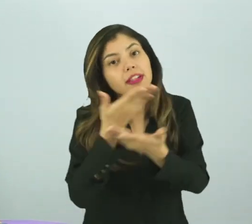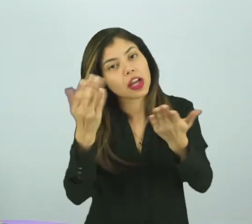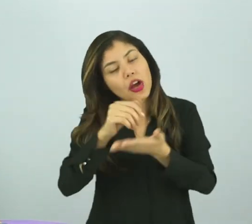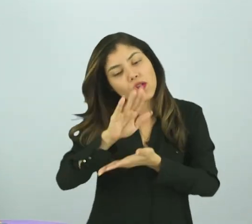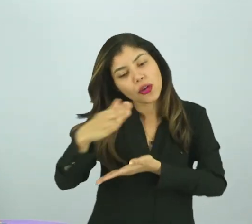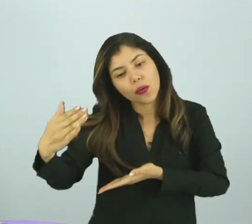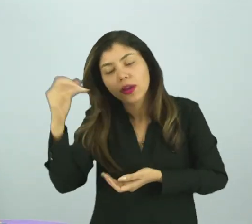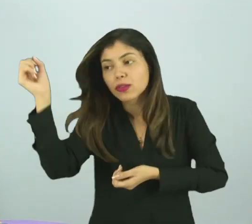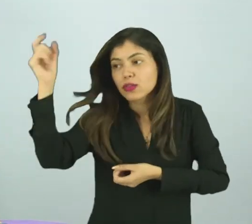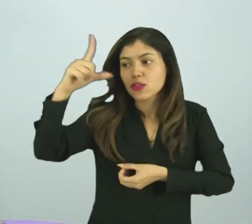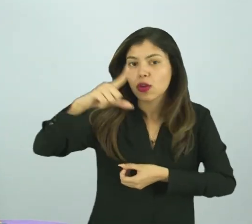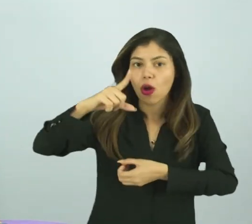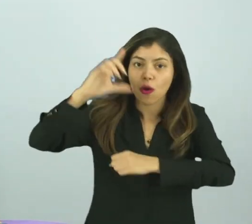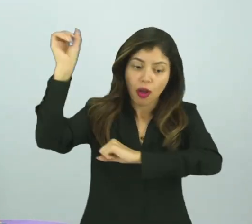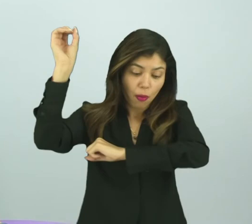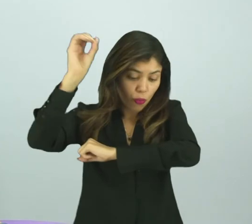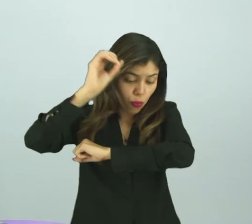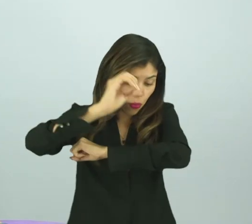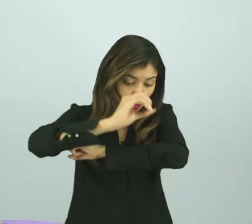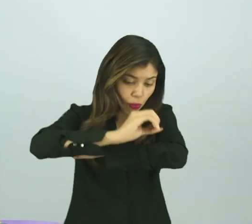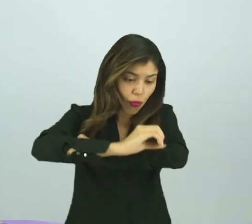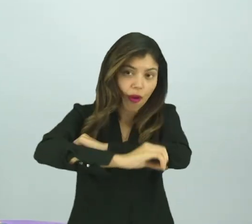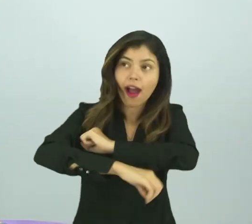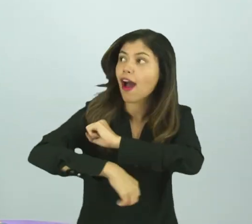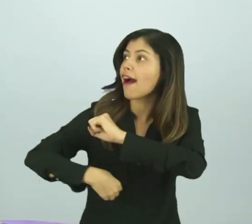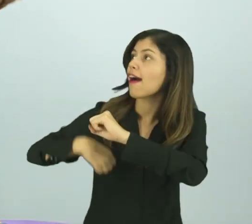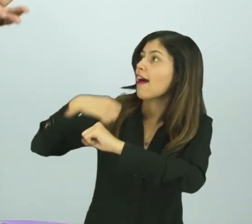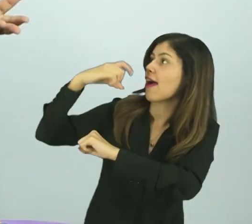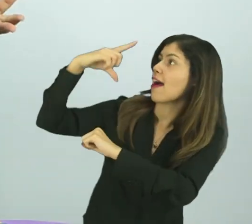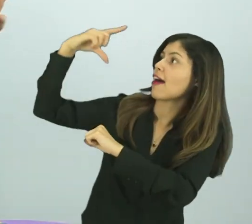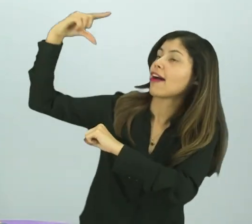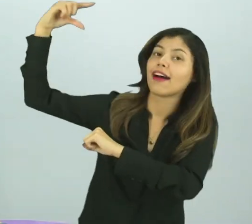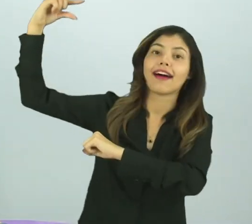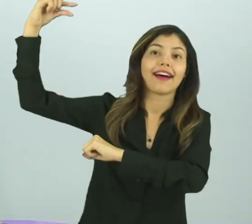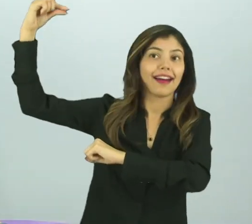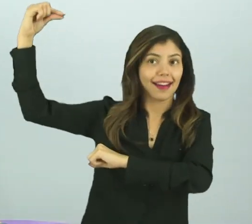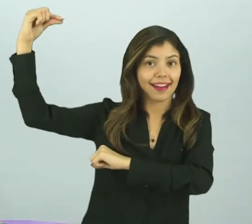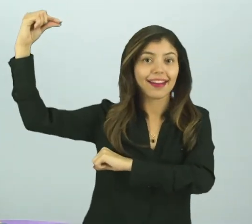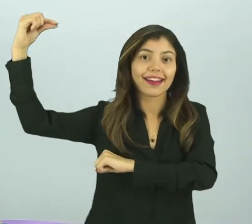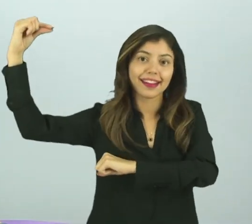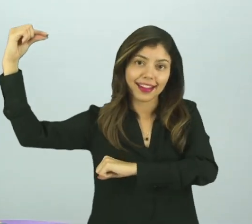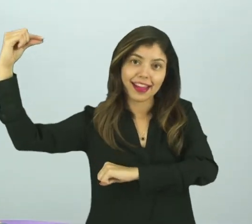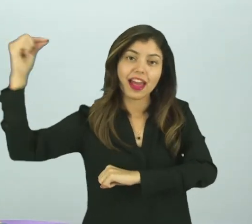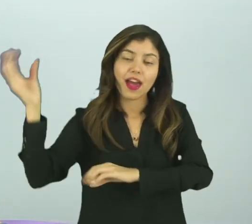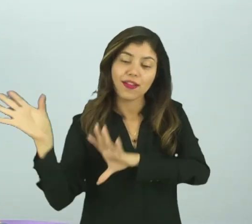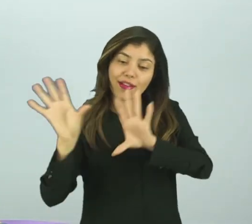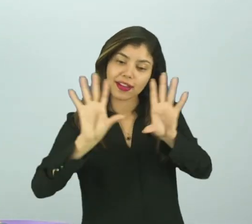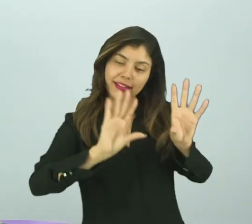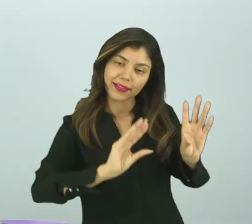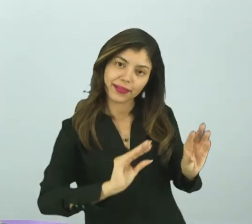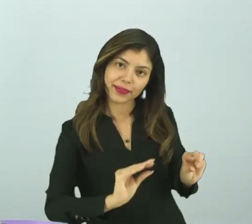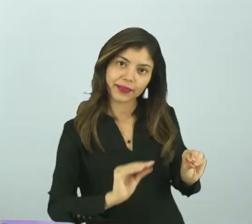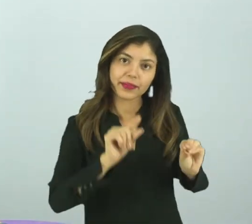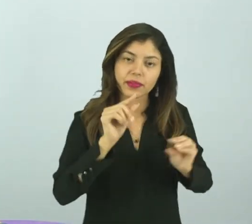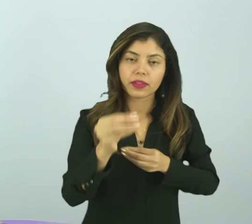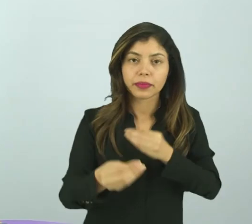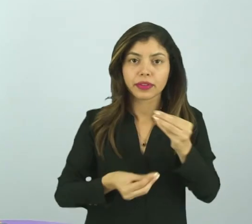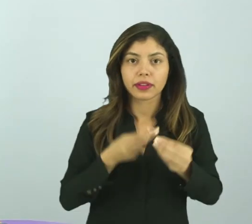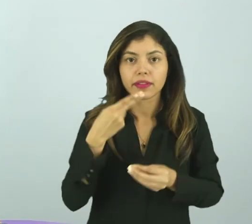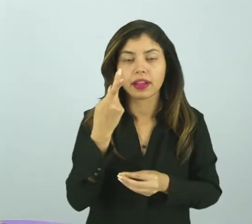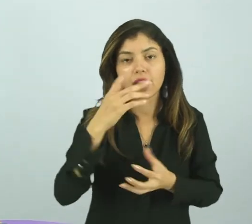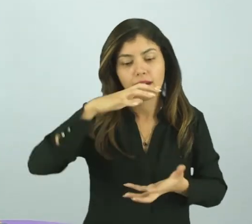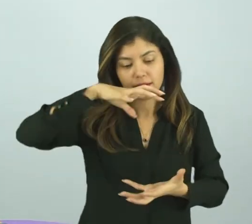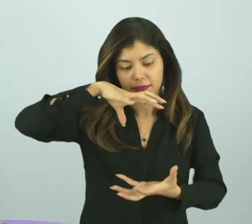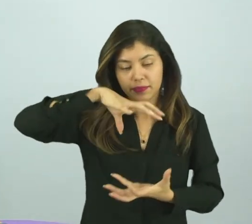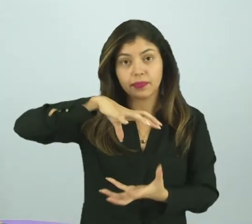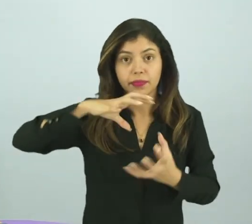quando o sol vai, quem aparece? A lua! Então, eu trouxe aqui, como eu já falei, o